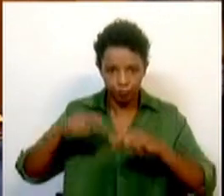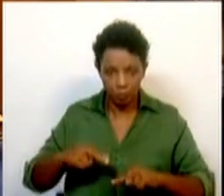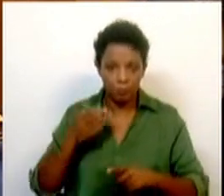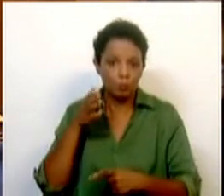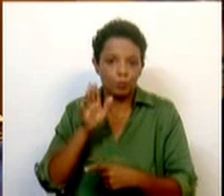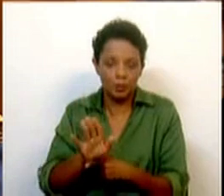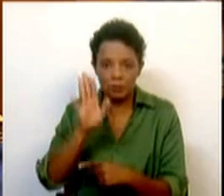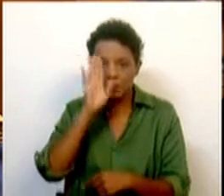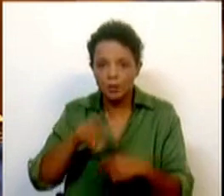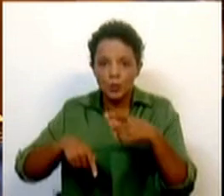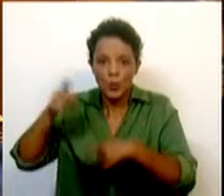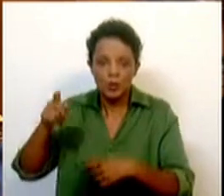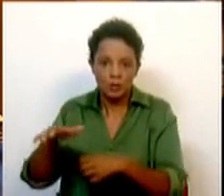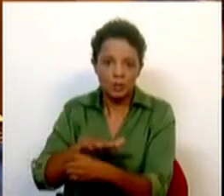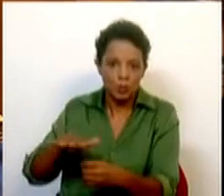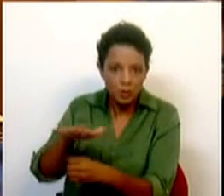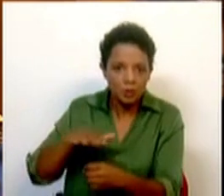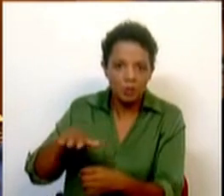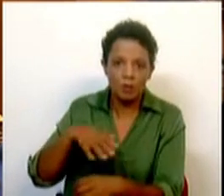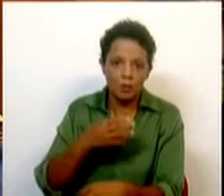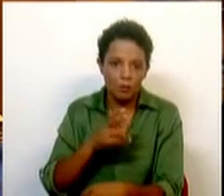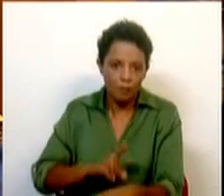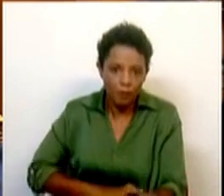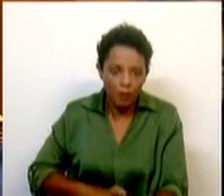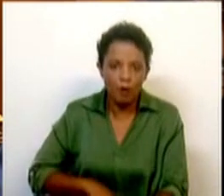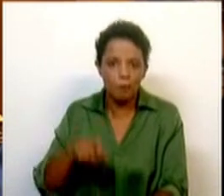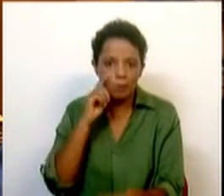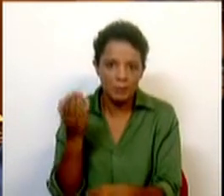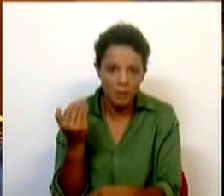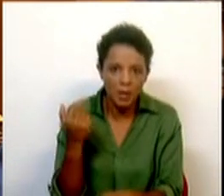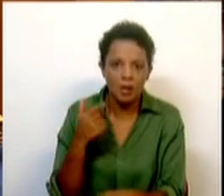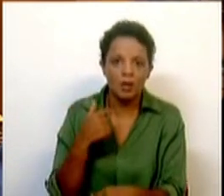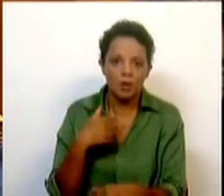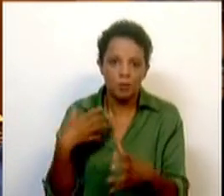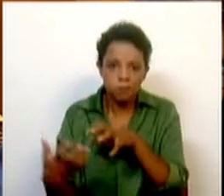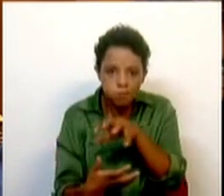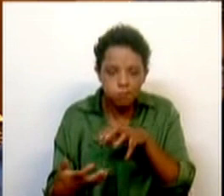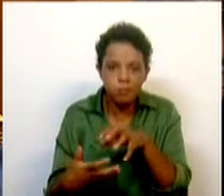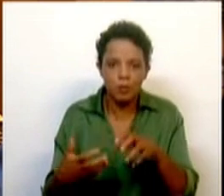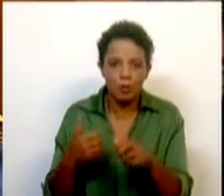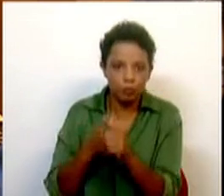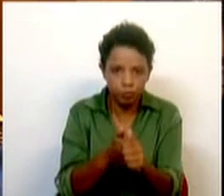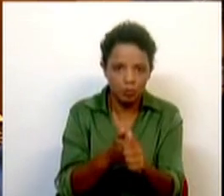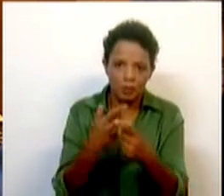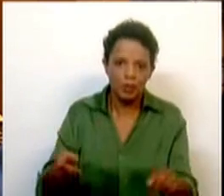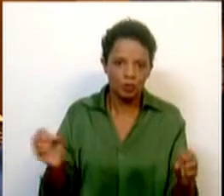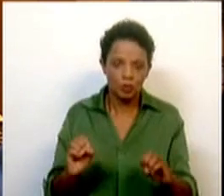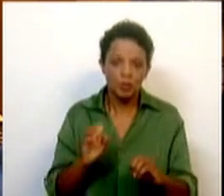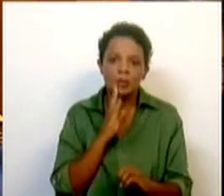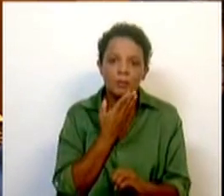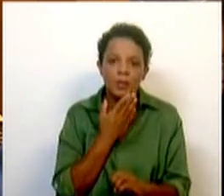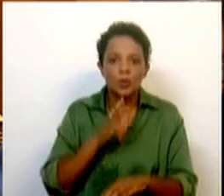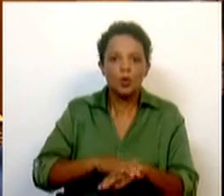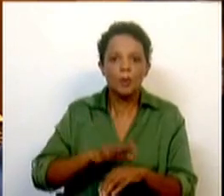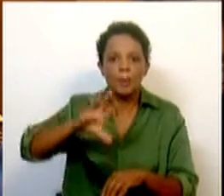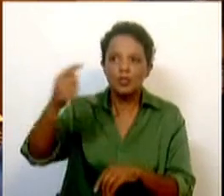aqueles que fogem de situações de fome ou de insegurança ou de conflito ou de perseguição, não pode ser diferente em função do sítio